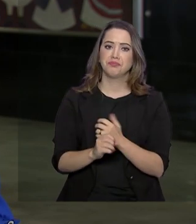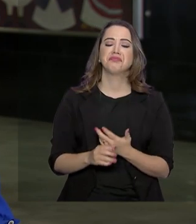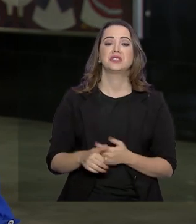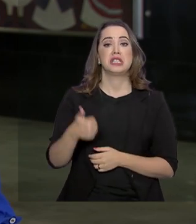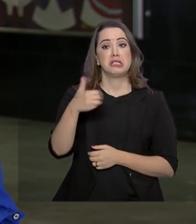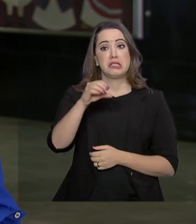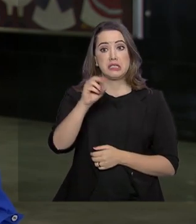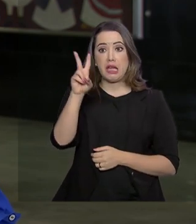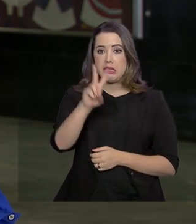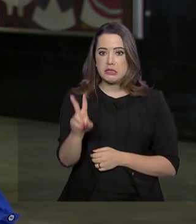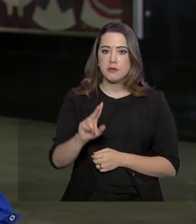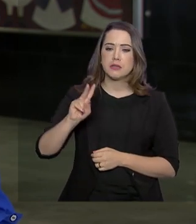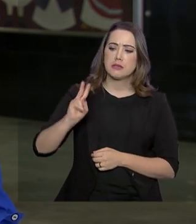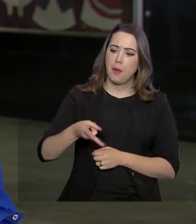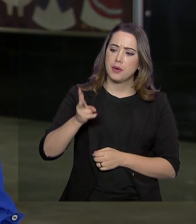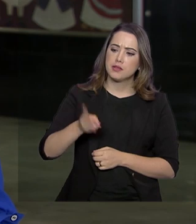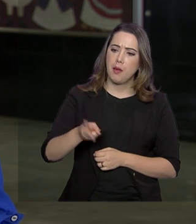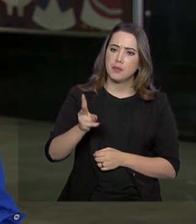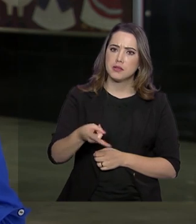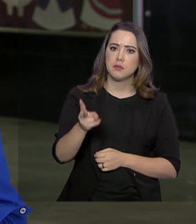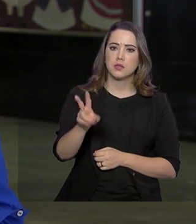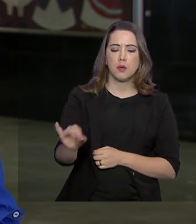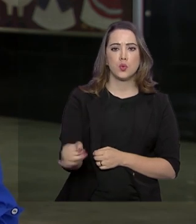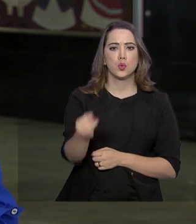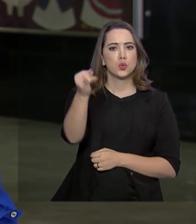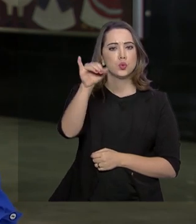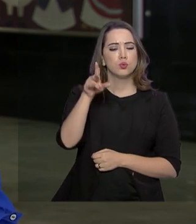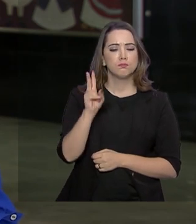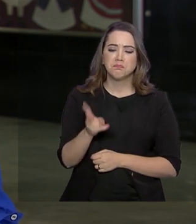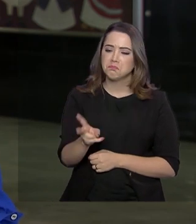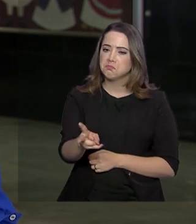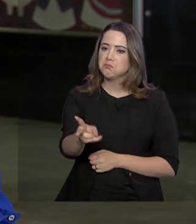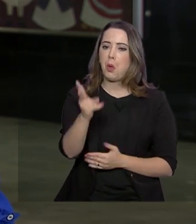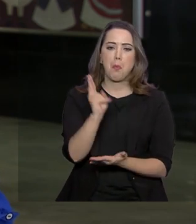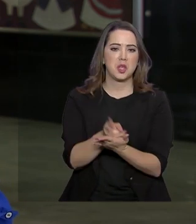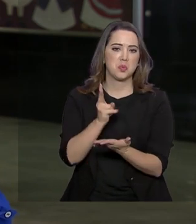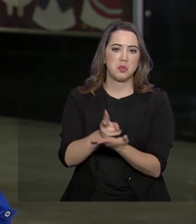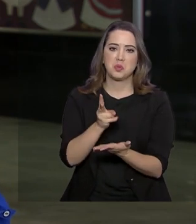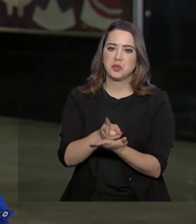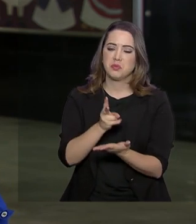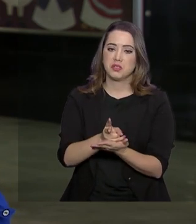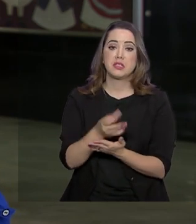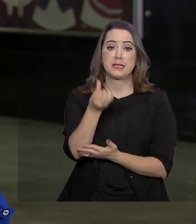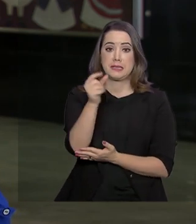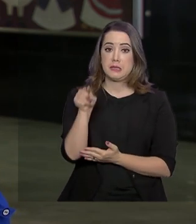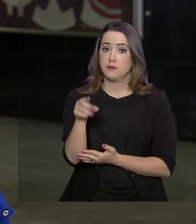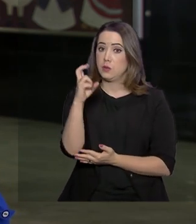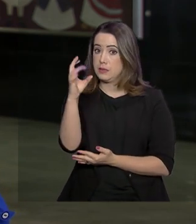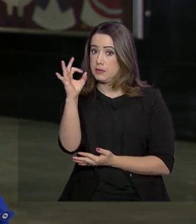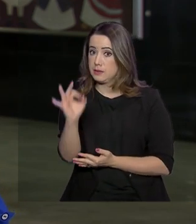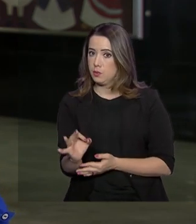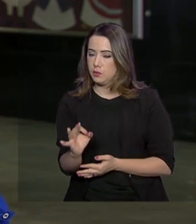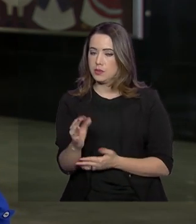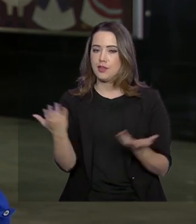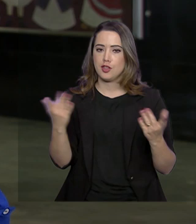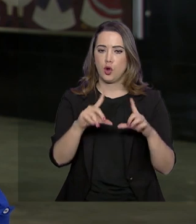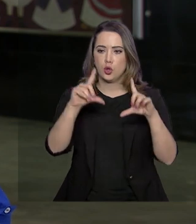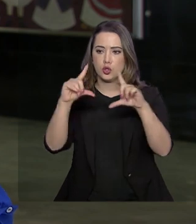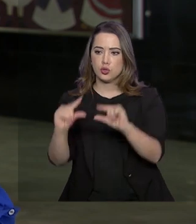vezes seguidas, essa taxa básica de juros foi mantida em 6,5% e agora foi